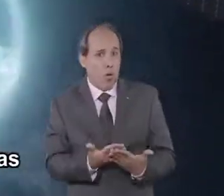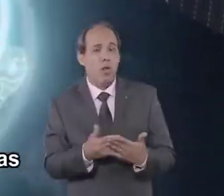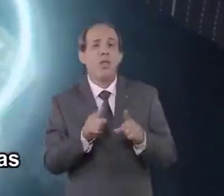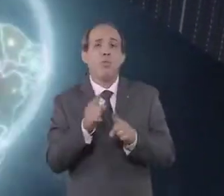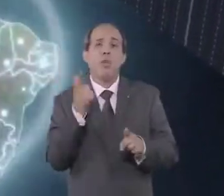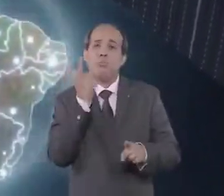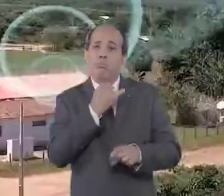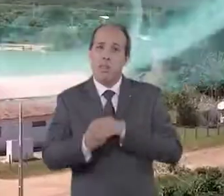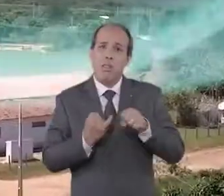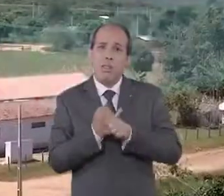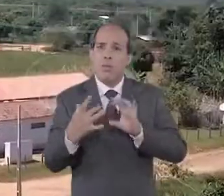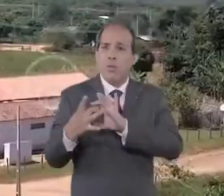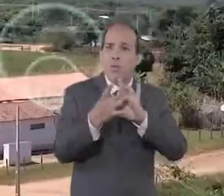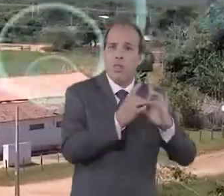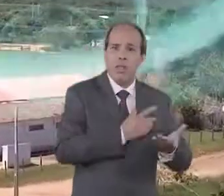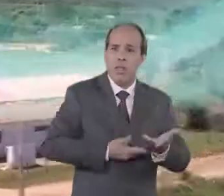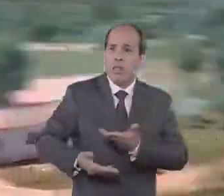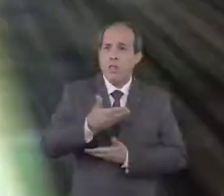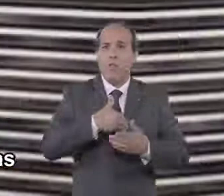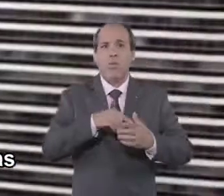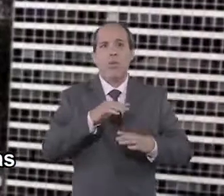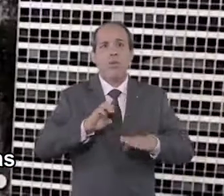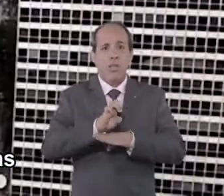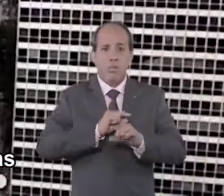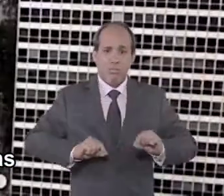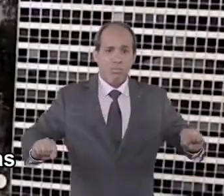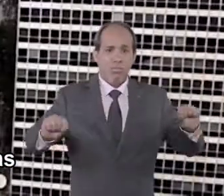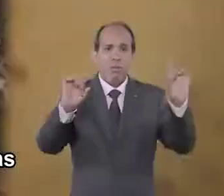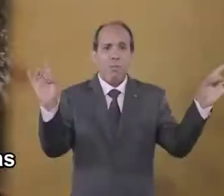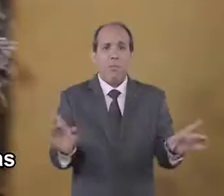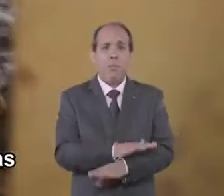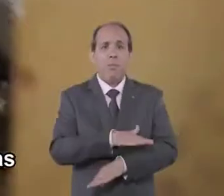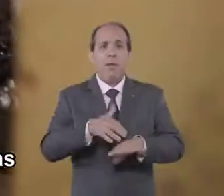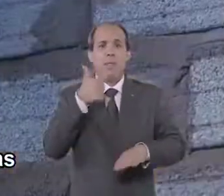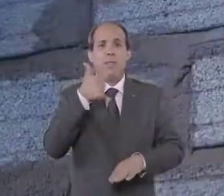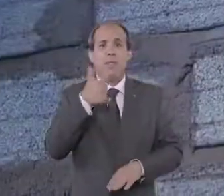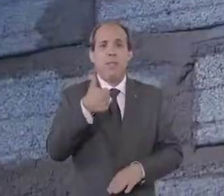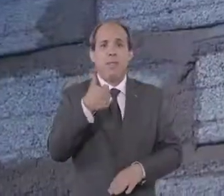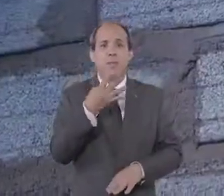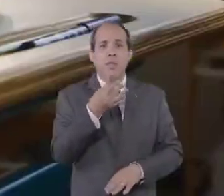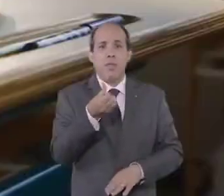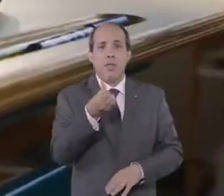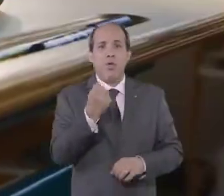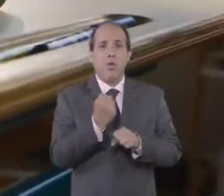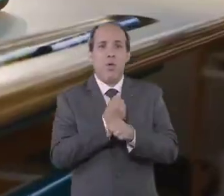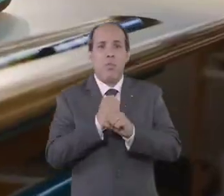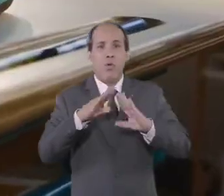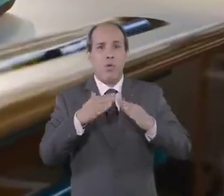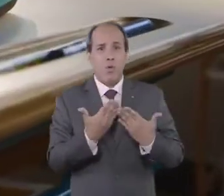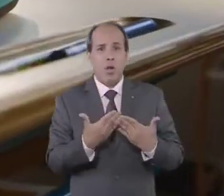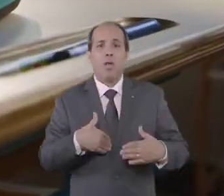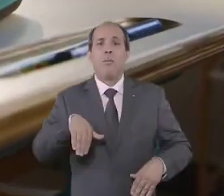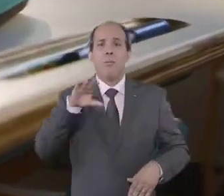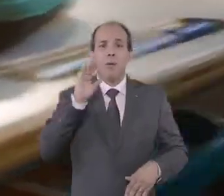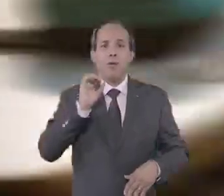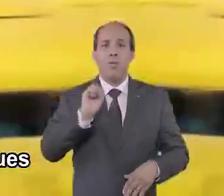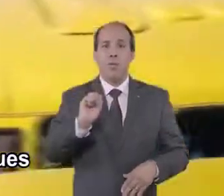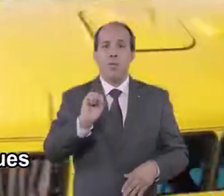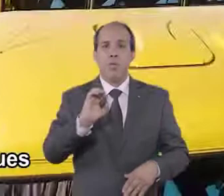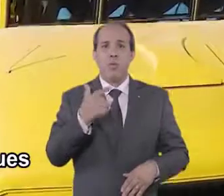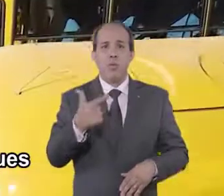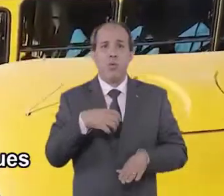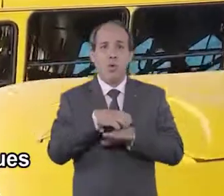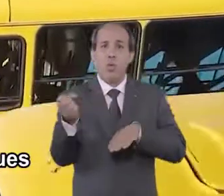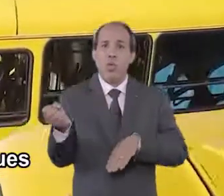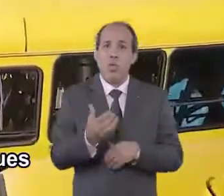10 mil escolas também estão conectados. Por todo o estado já foram concluídas mais de 146 obras escolares.